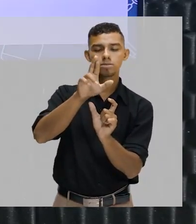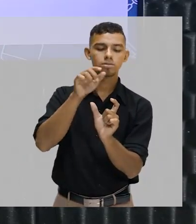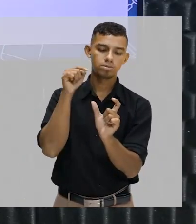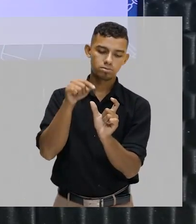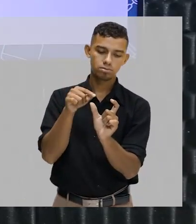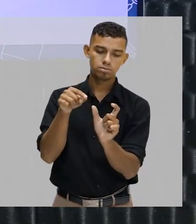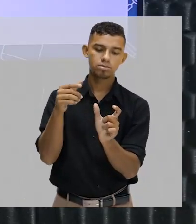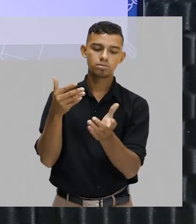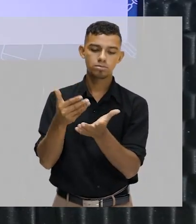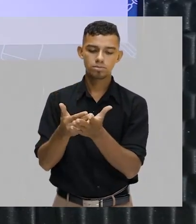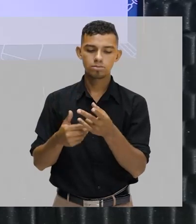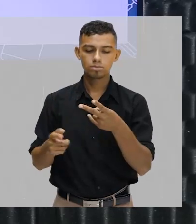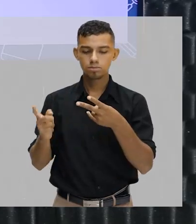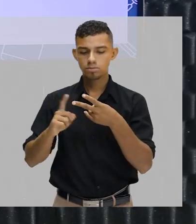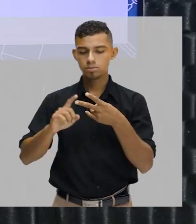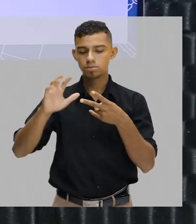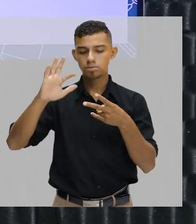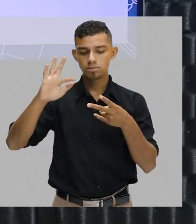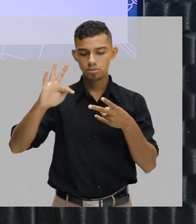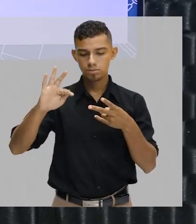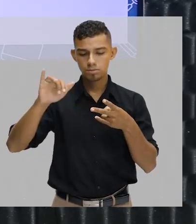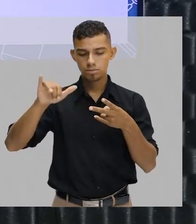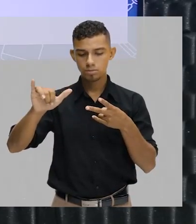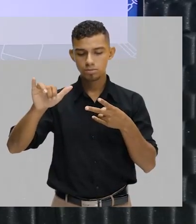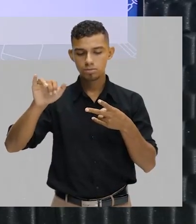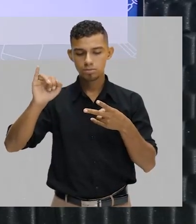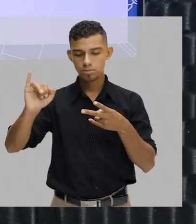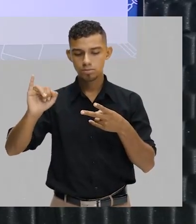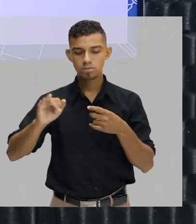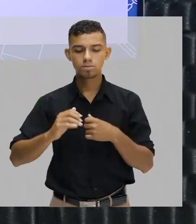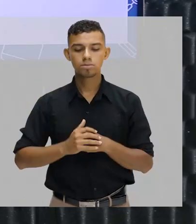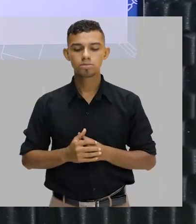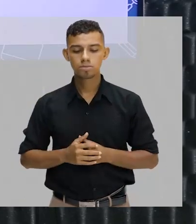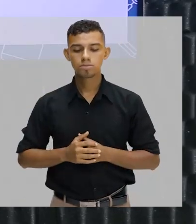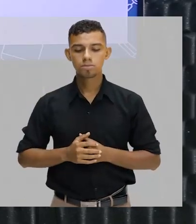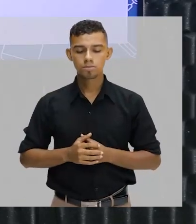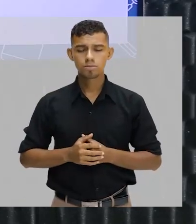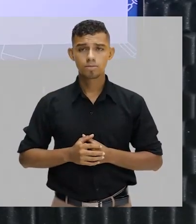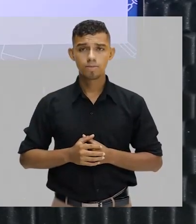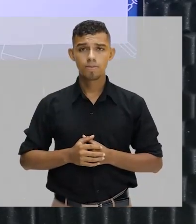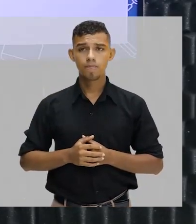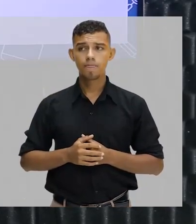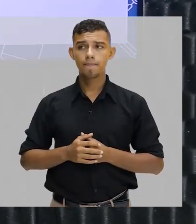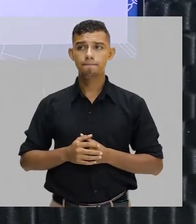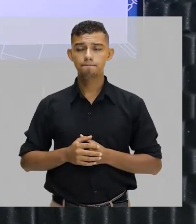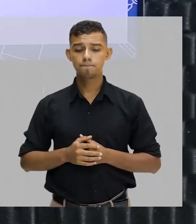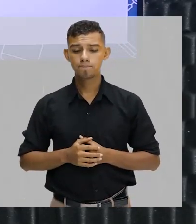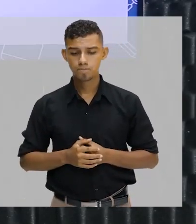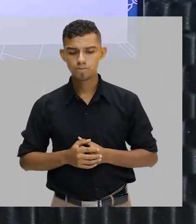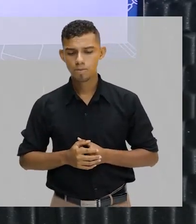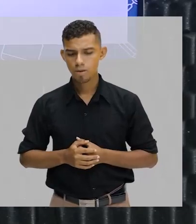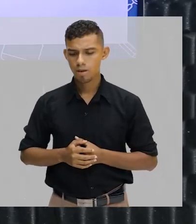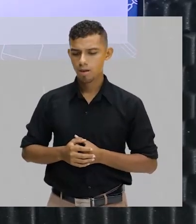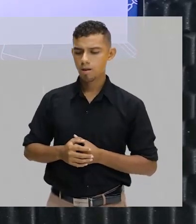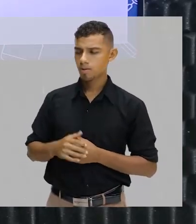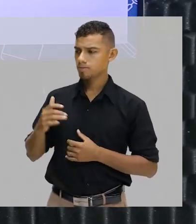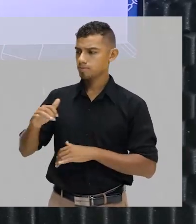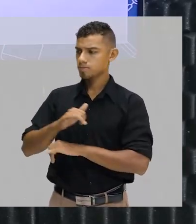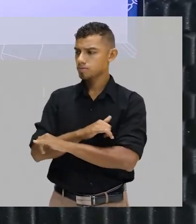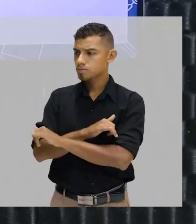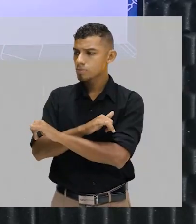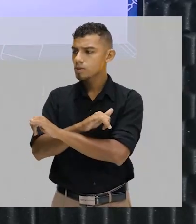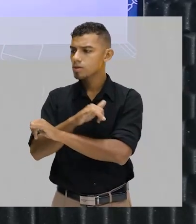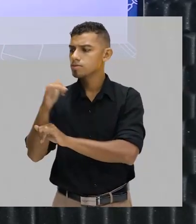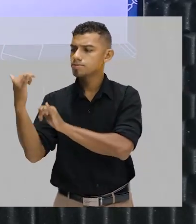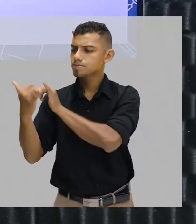dessas palavras. FYI, for your information, para a sua informação. Então, você manda um